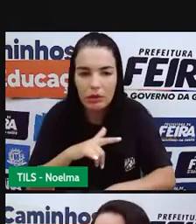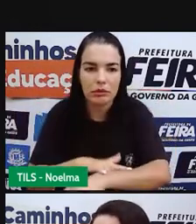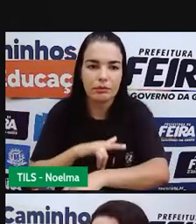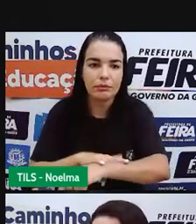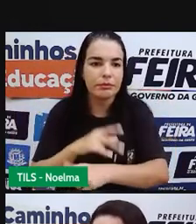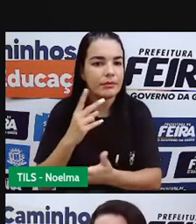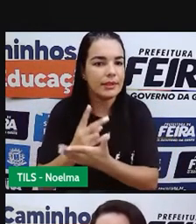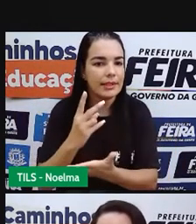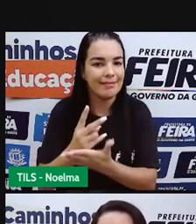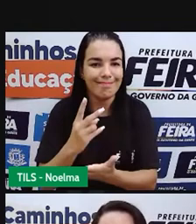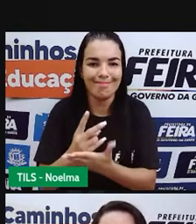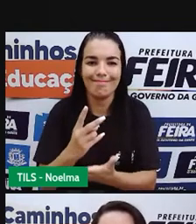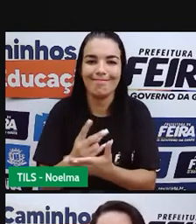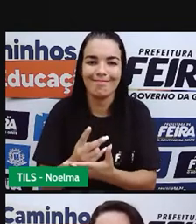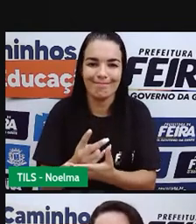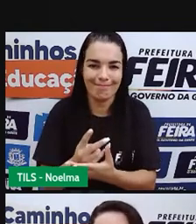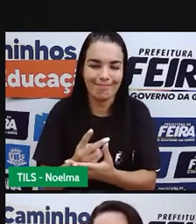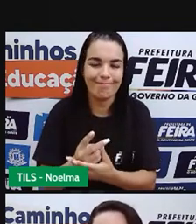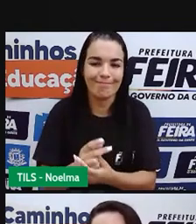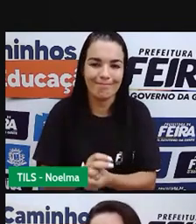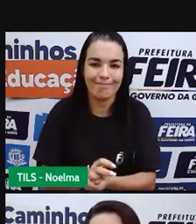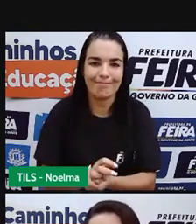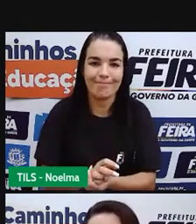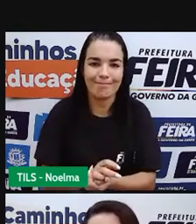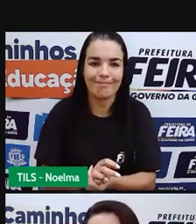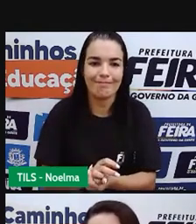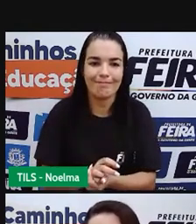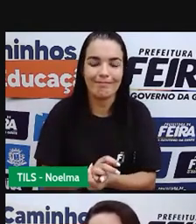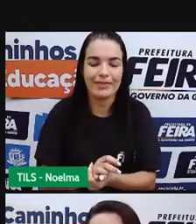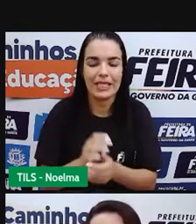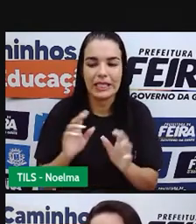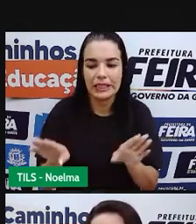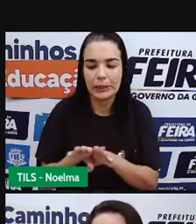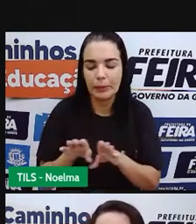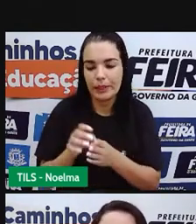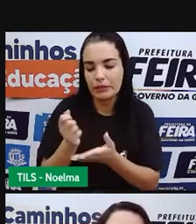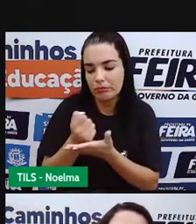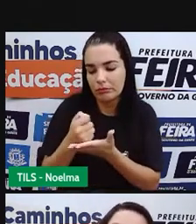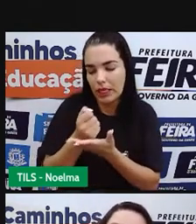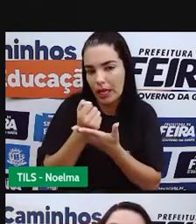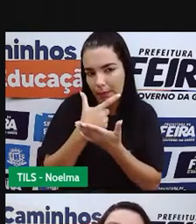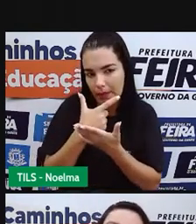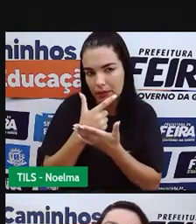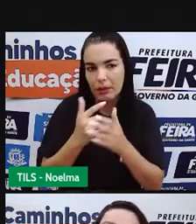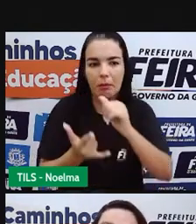Ou mesmo aí na utilização do laxante, né? Para eliminar e evacuar.